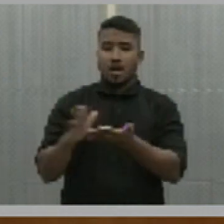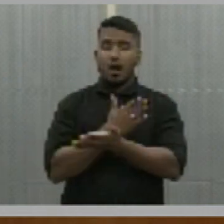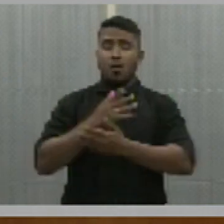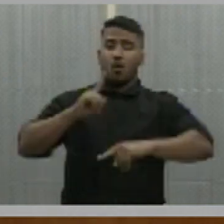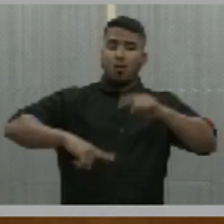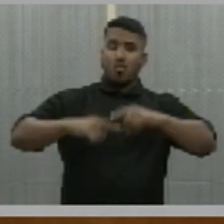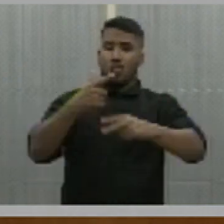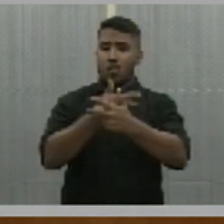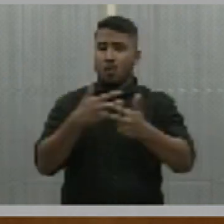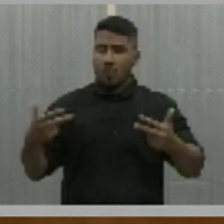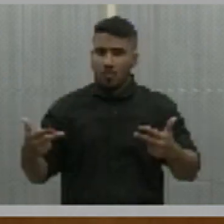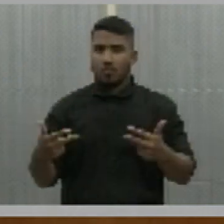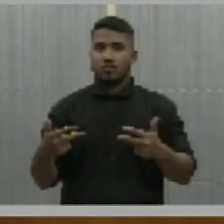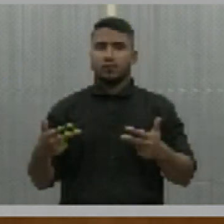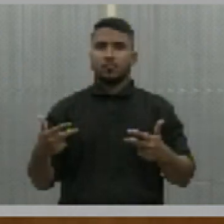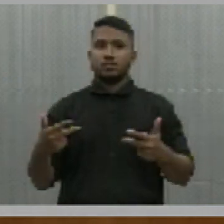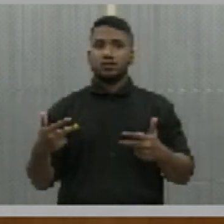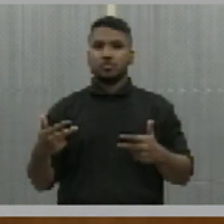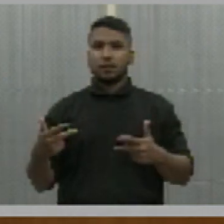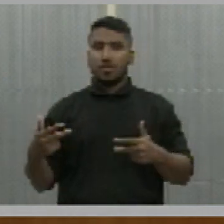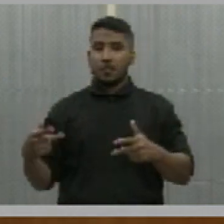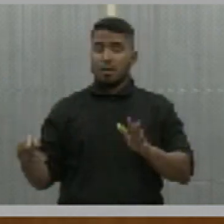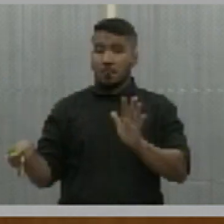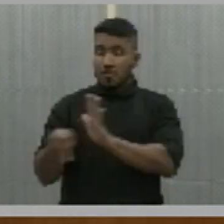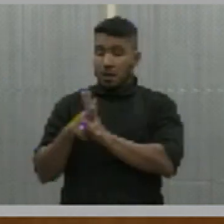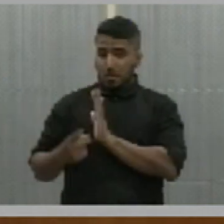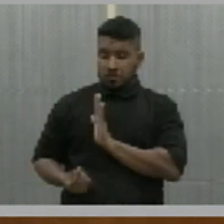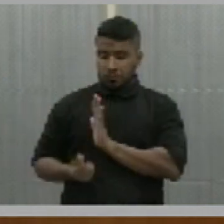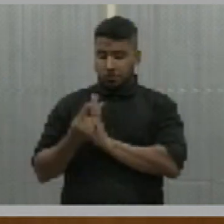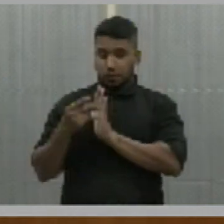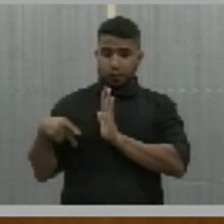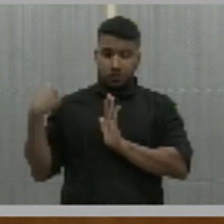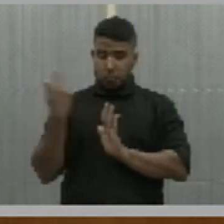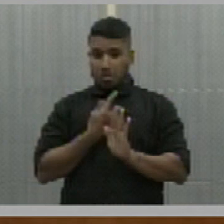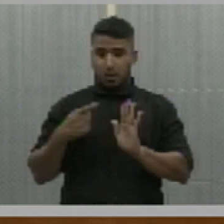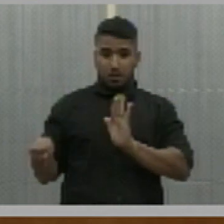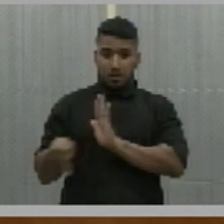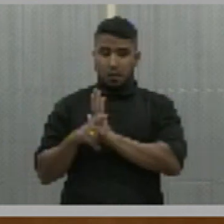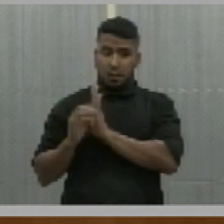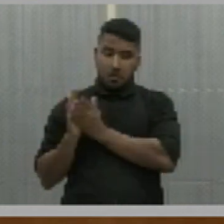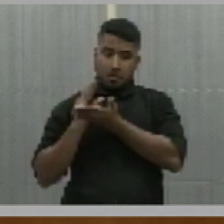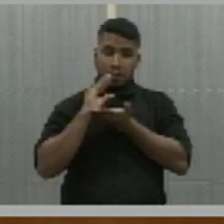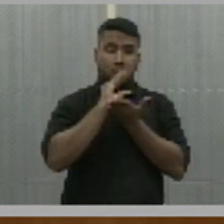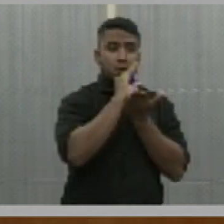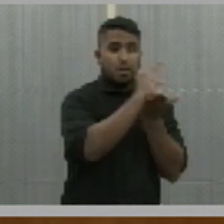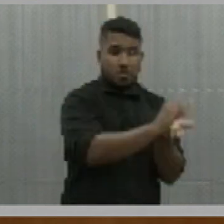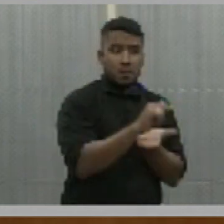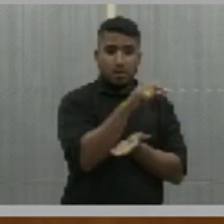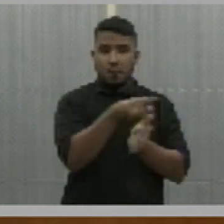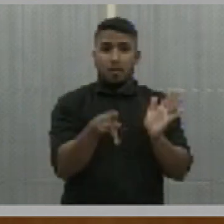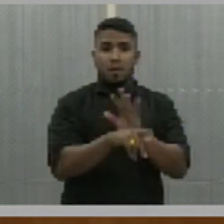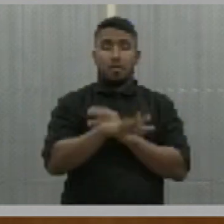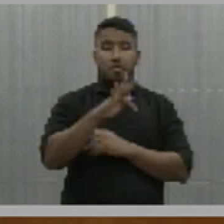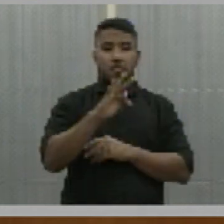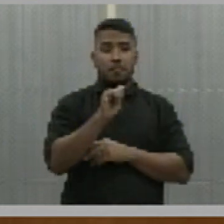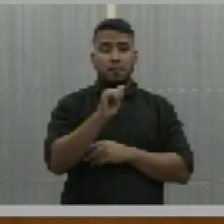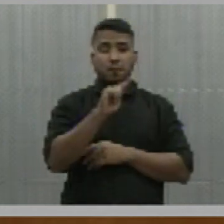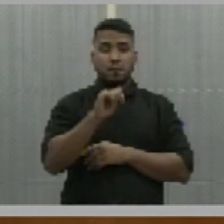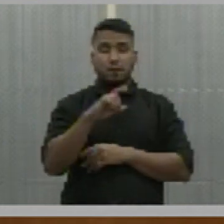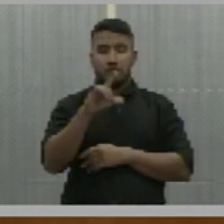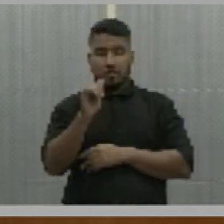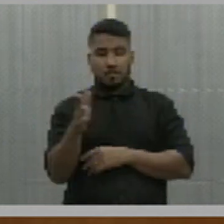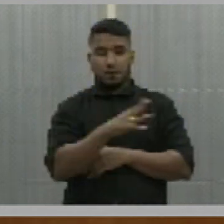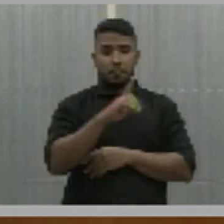equipamentos resultante de uma emenda nossa que foi destinada à Fundação da Paz, que adquiriu para